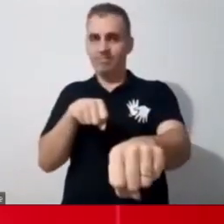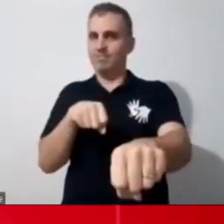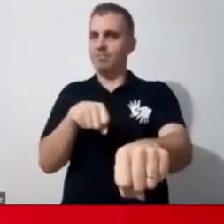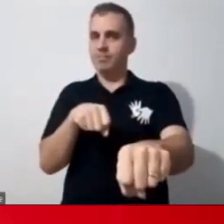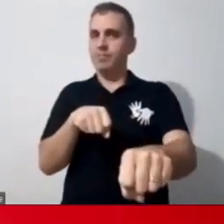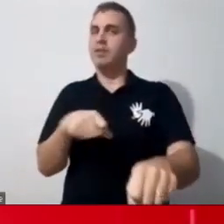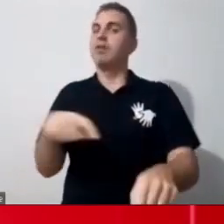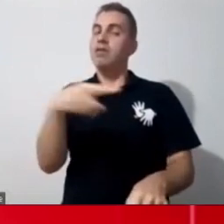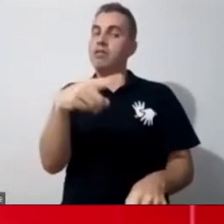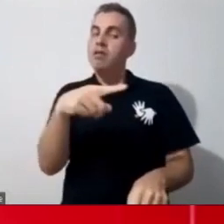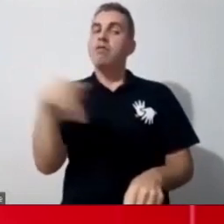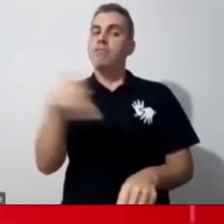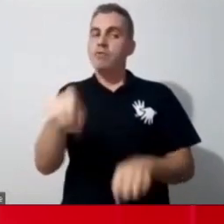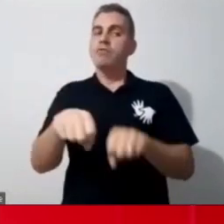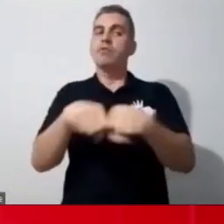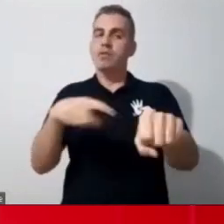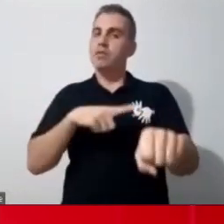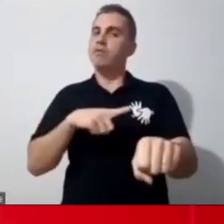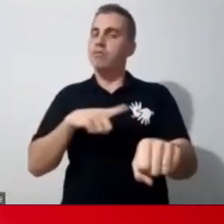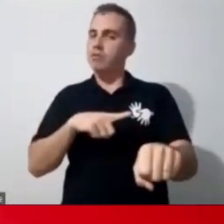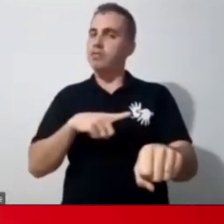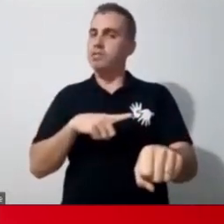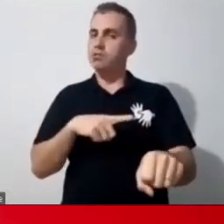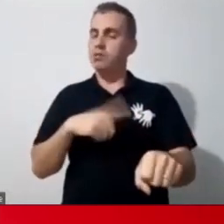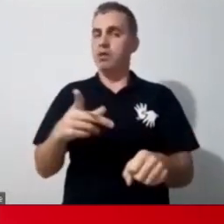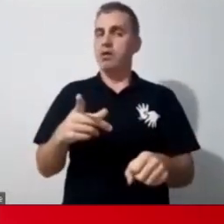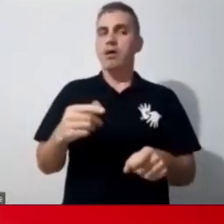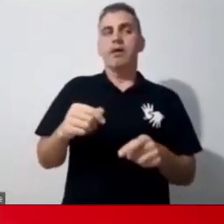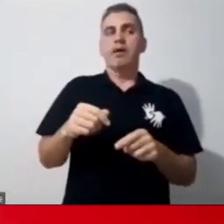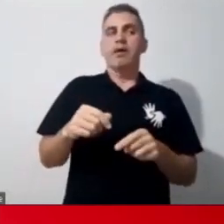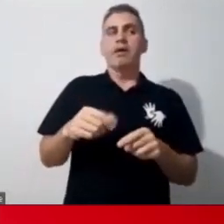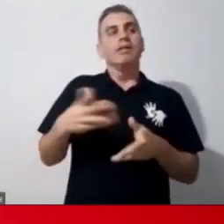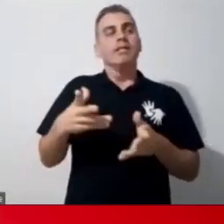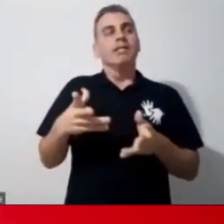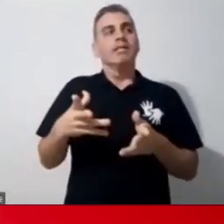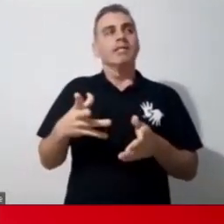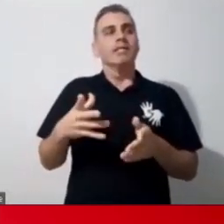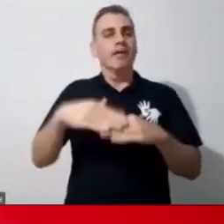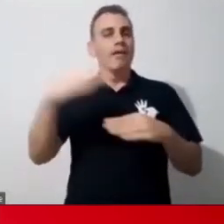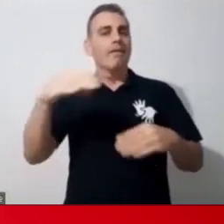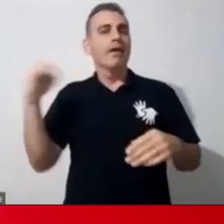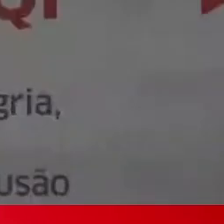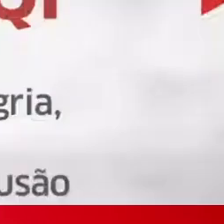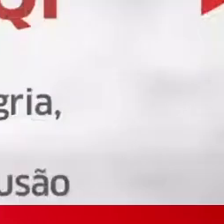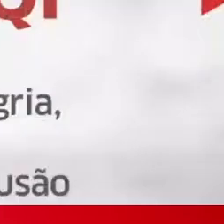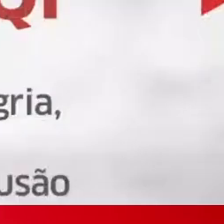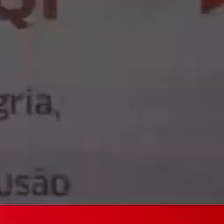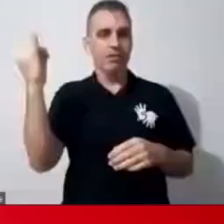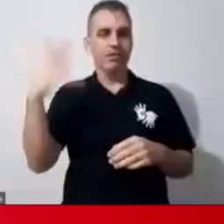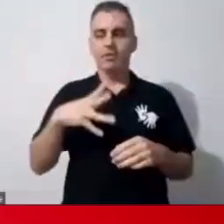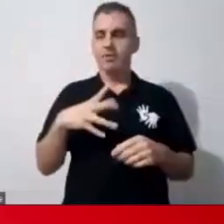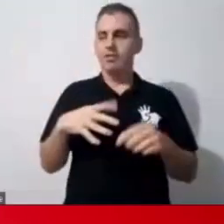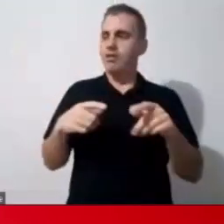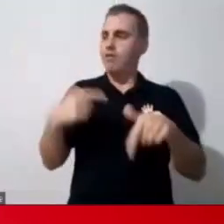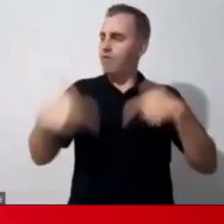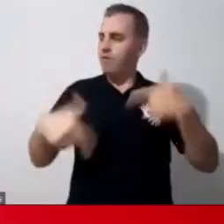têm. Então, muitas vezes, é mais importante fazer esse trabalho, né, de auxiliar aquela família, de como